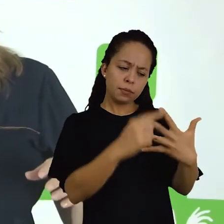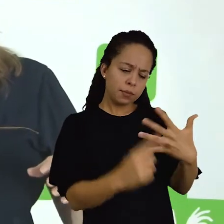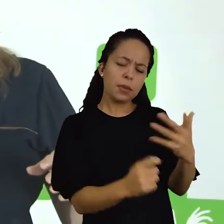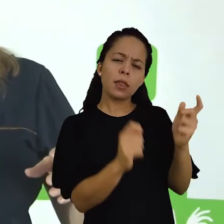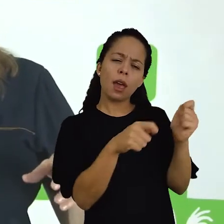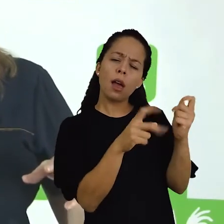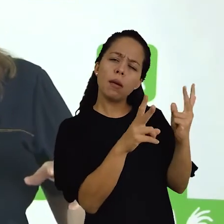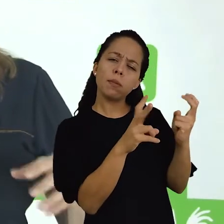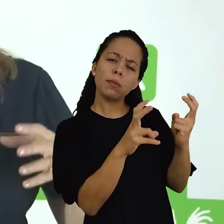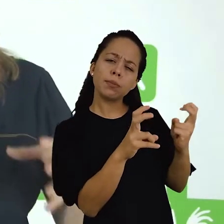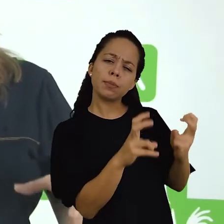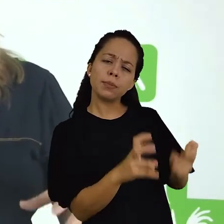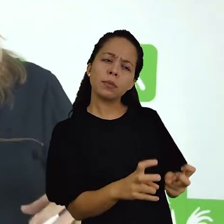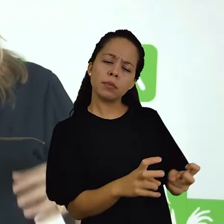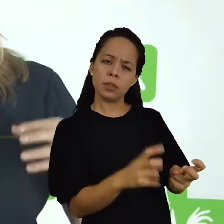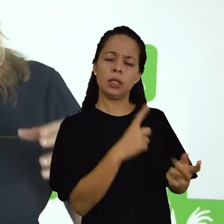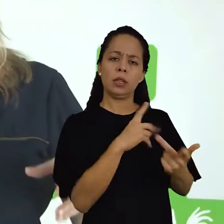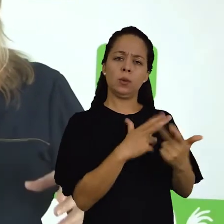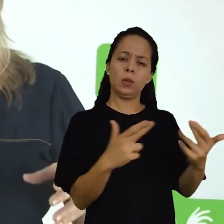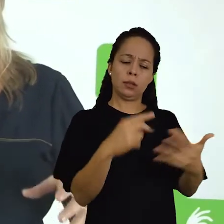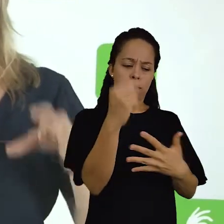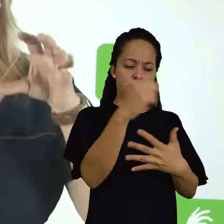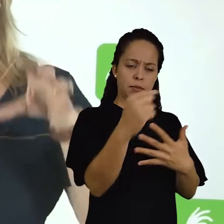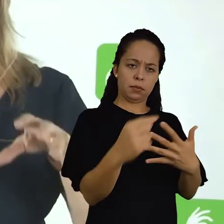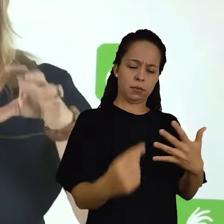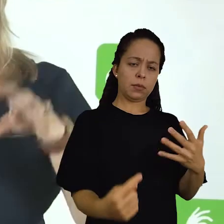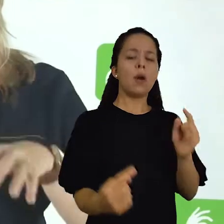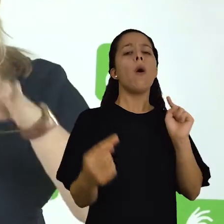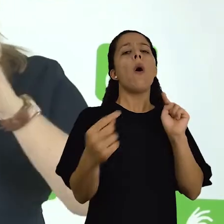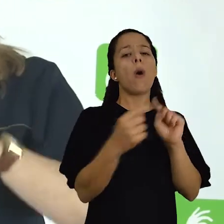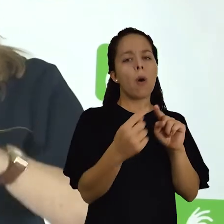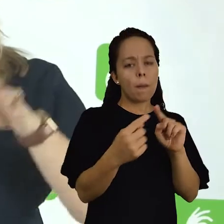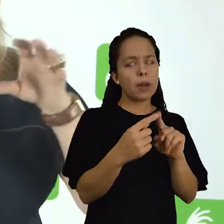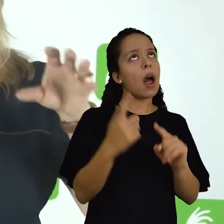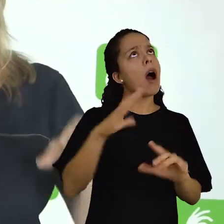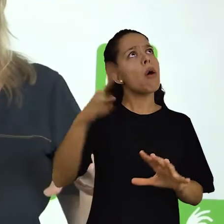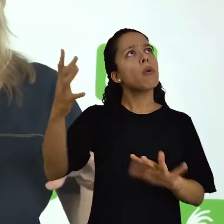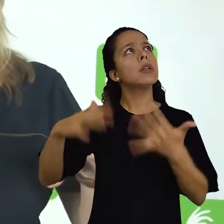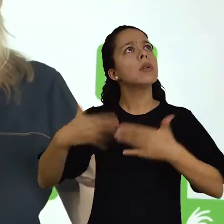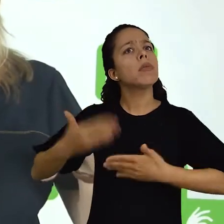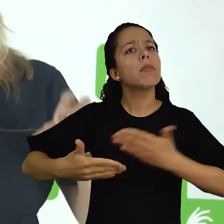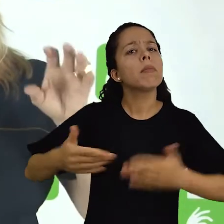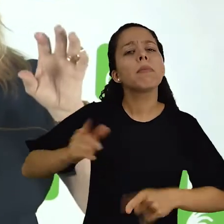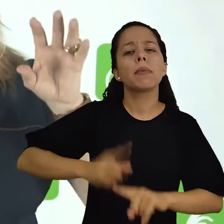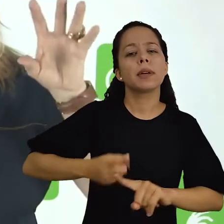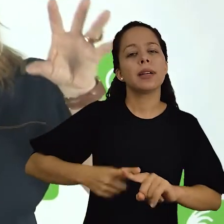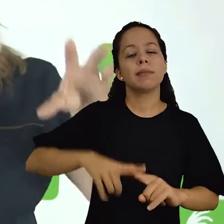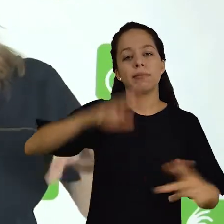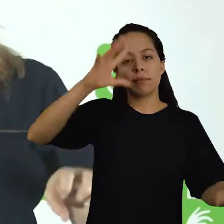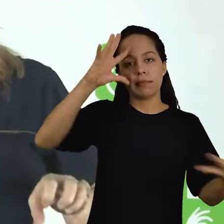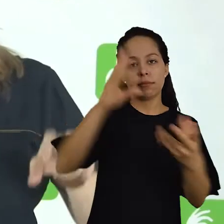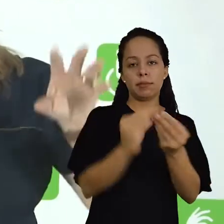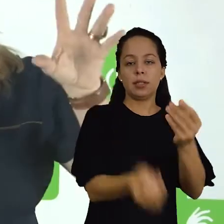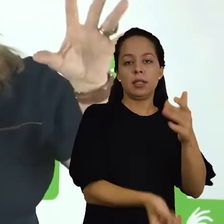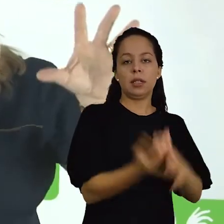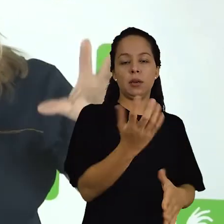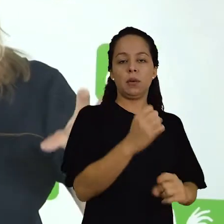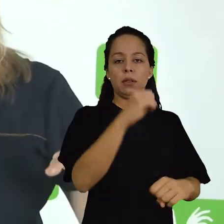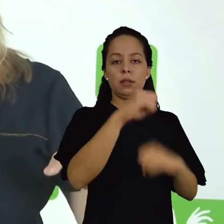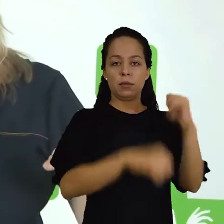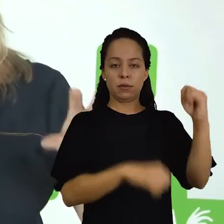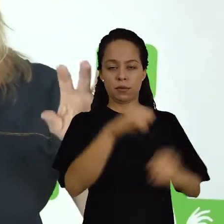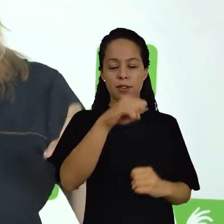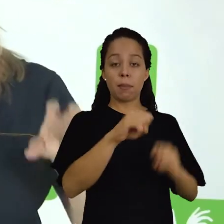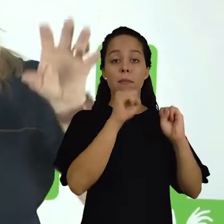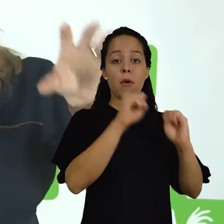observadas, analisadas como provenientes deste fato. E esses fatos poderiam ser